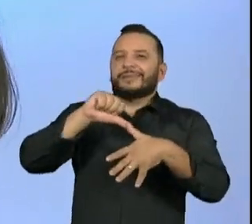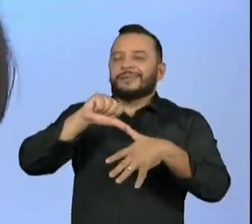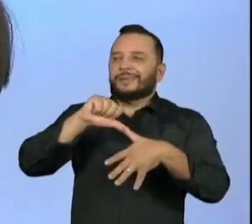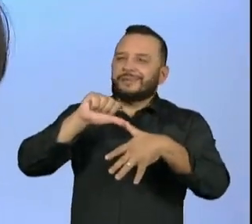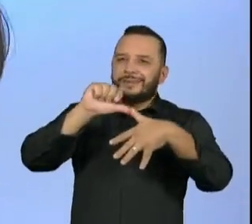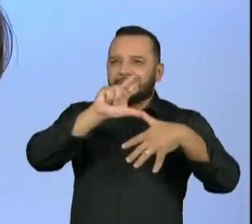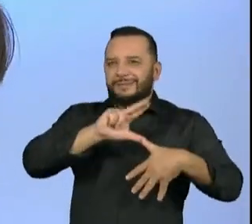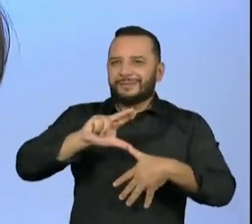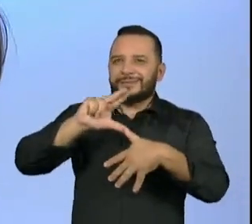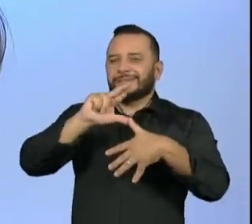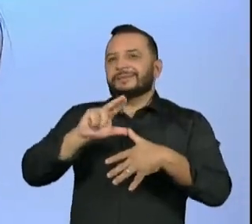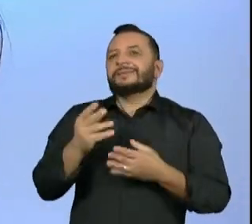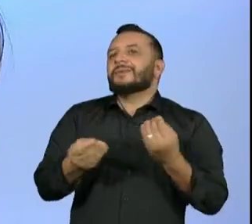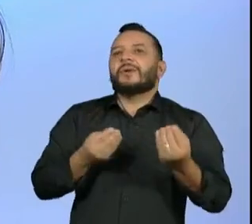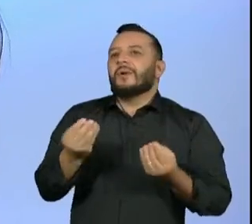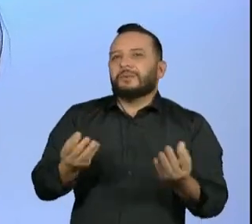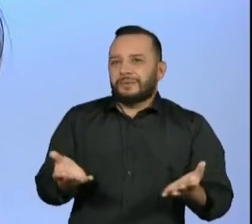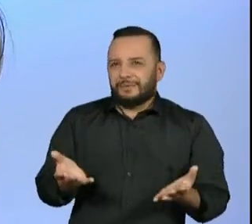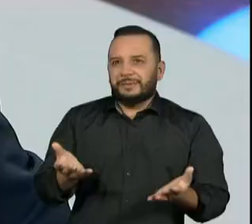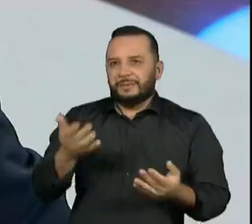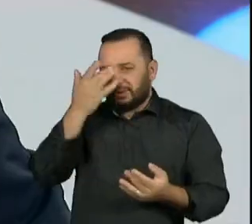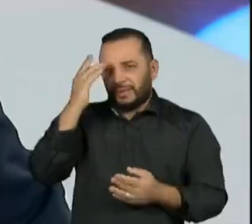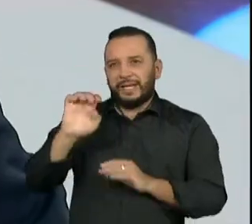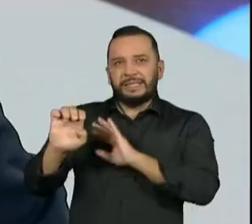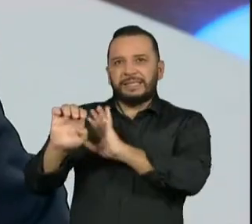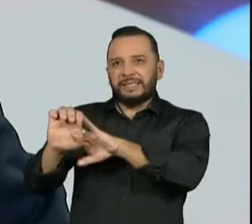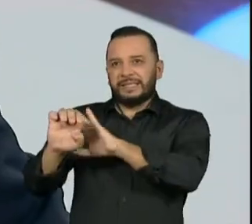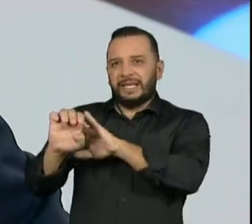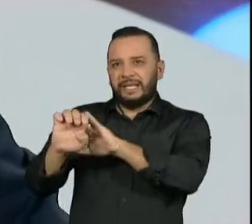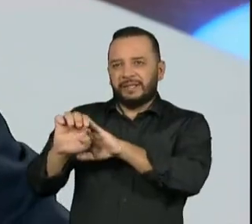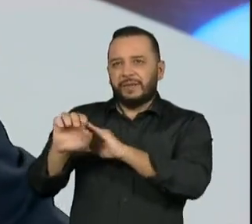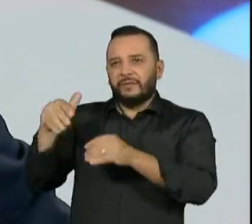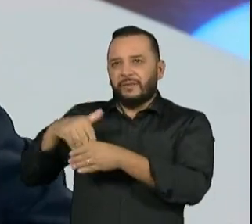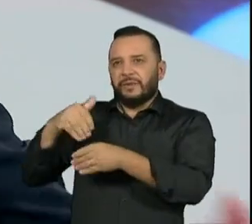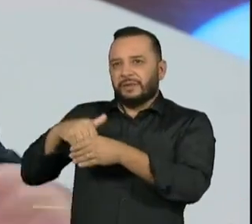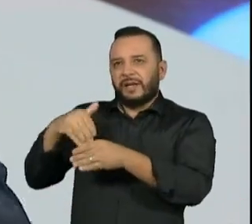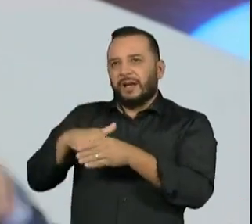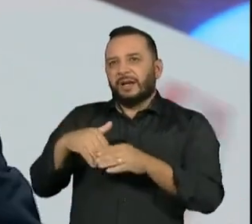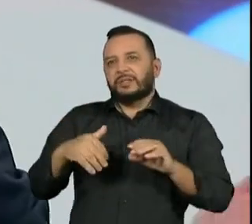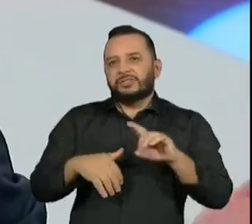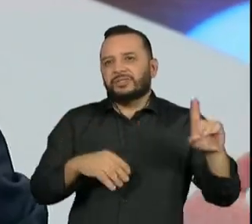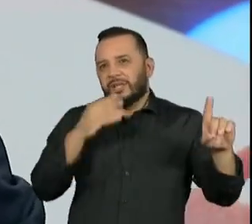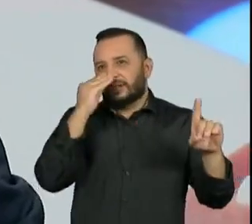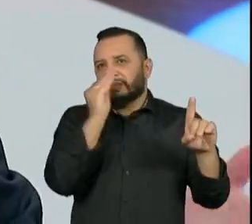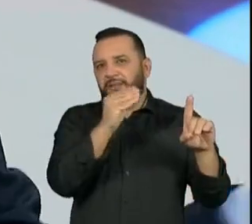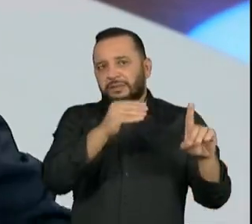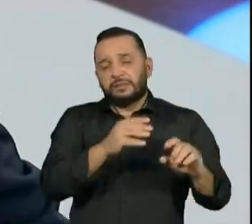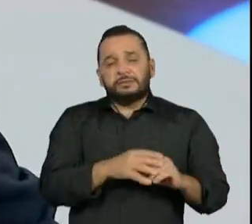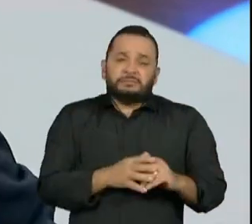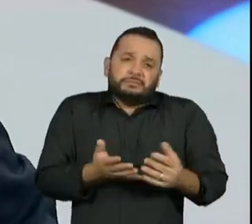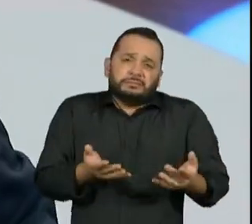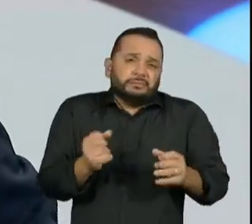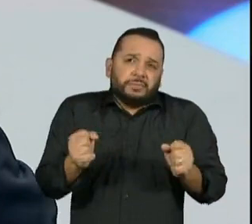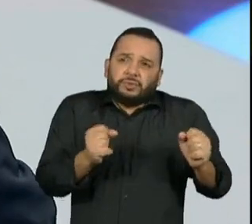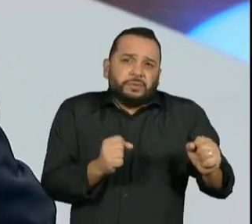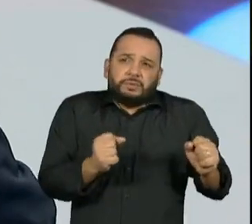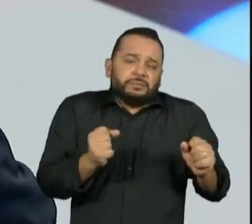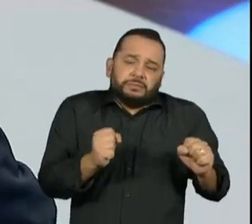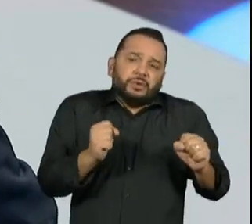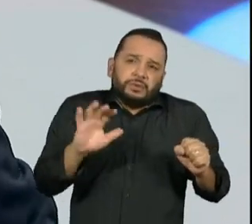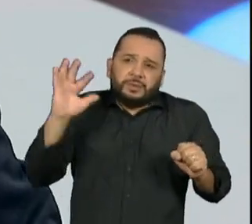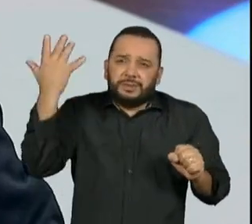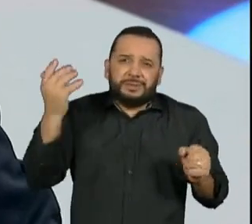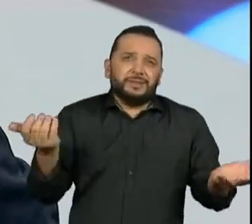onda de esquerda ao invés de direita. É possível, é possível. Em primeiro lugar, hoje aparece a eleição de forma normal, é eleição